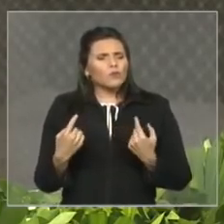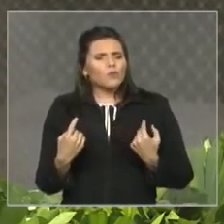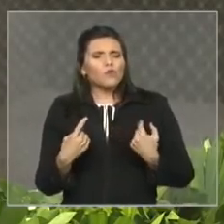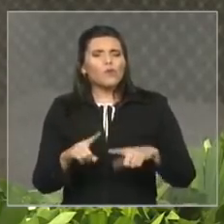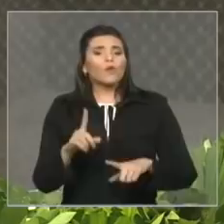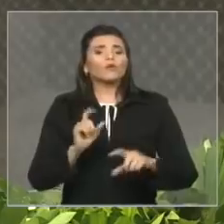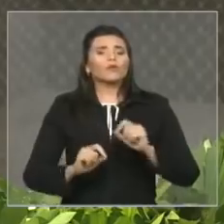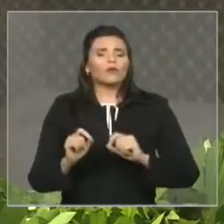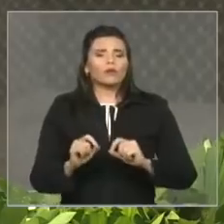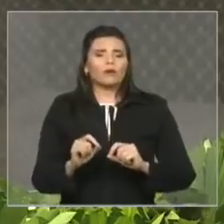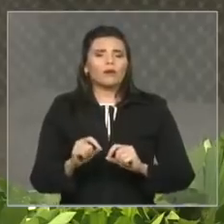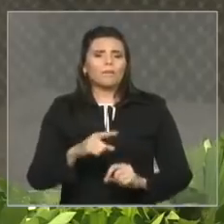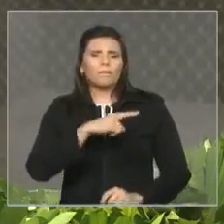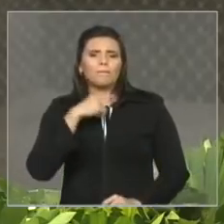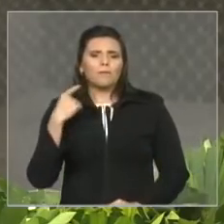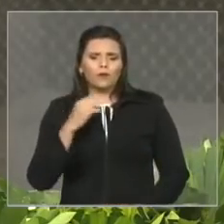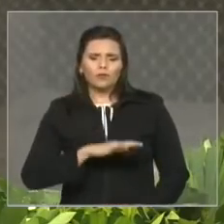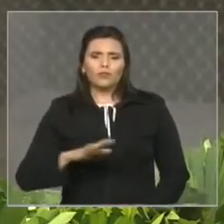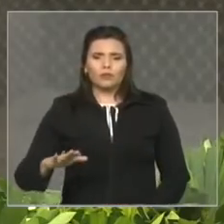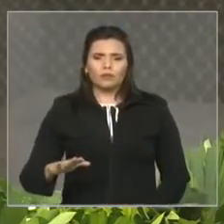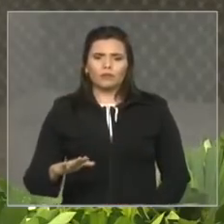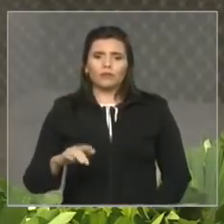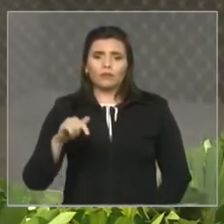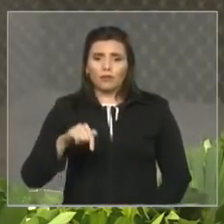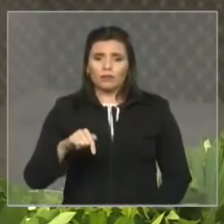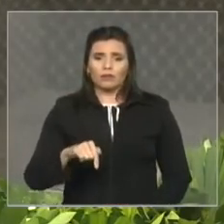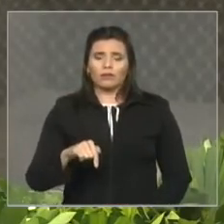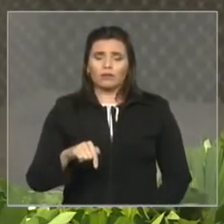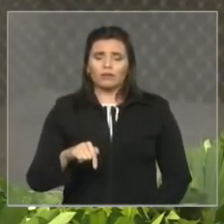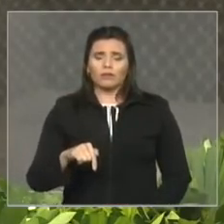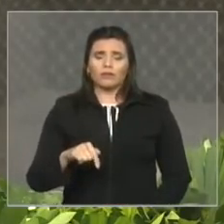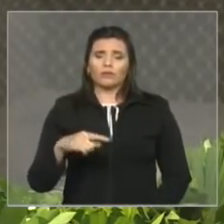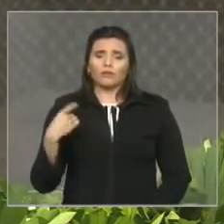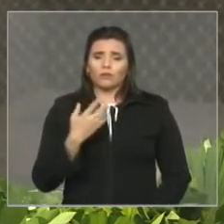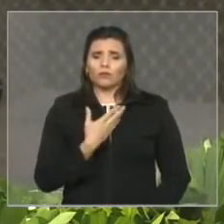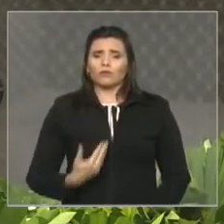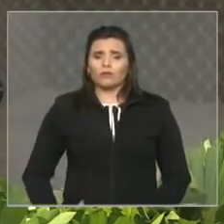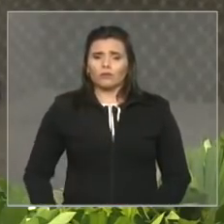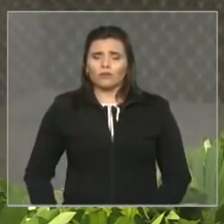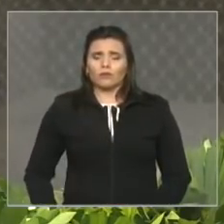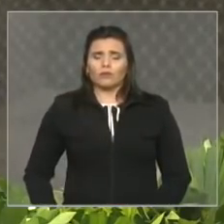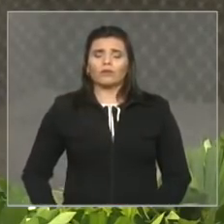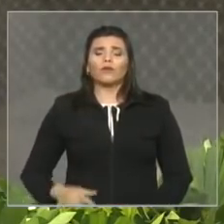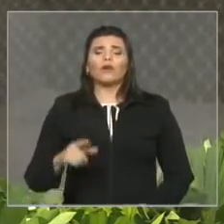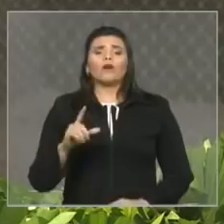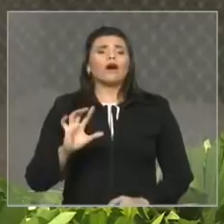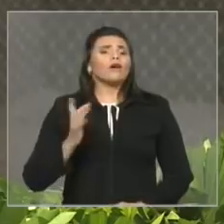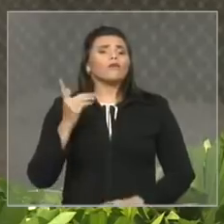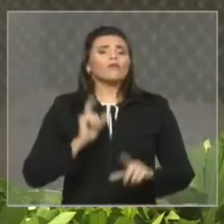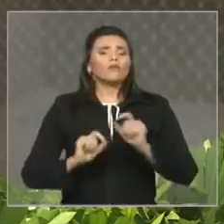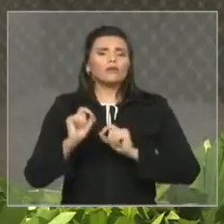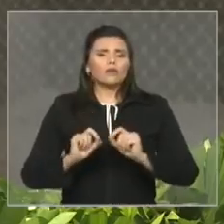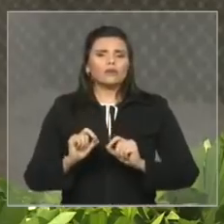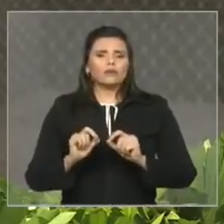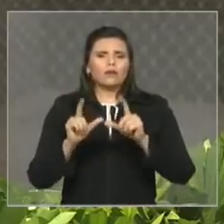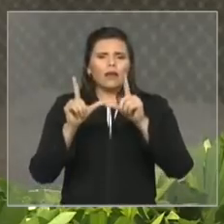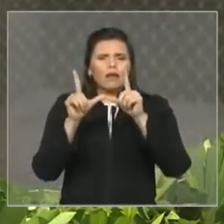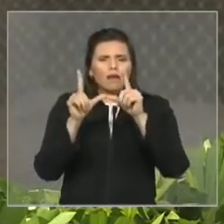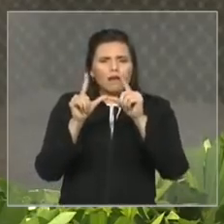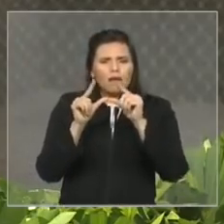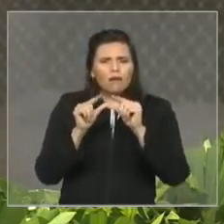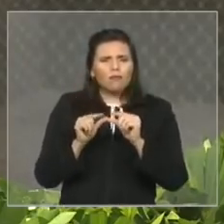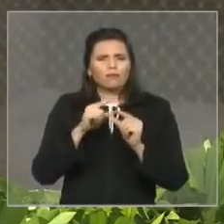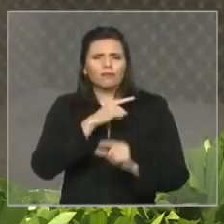nós tivemos uma redução no nosso governo da mortalidade infantil e temos convicção de que